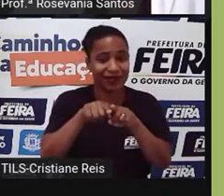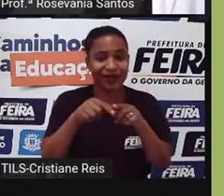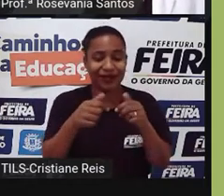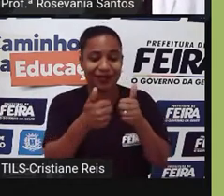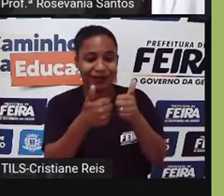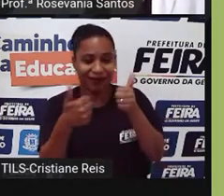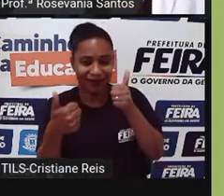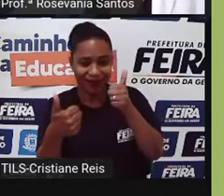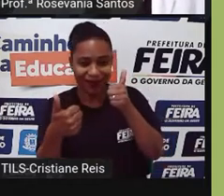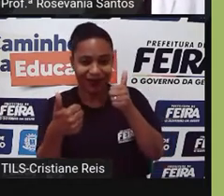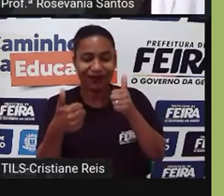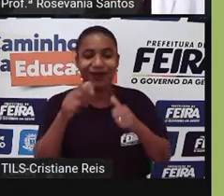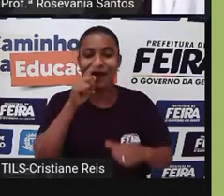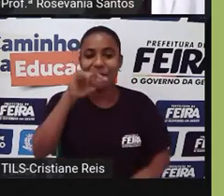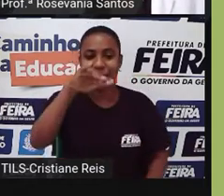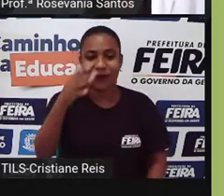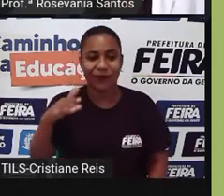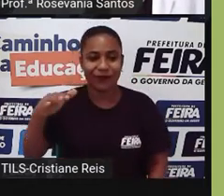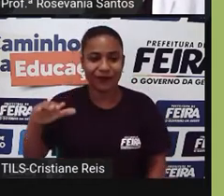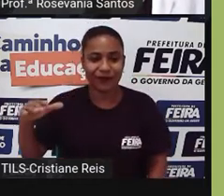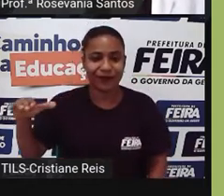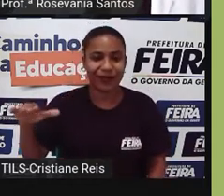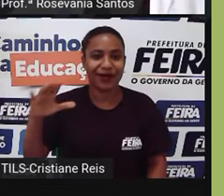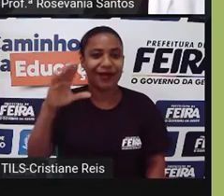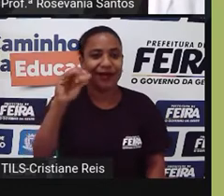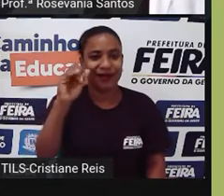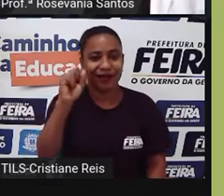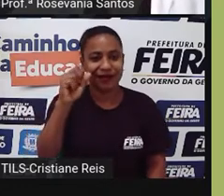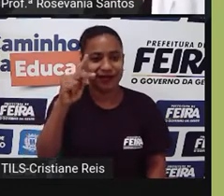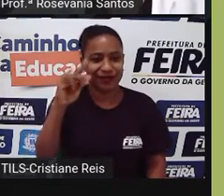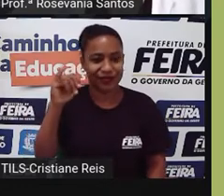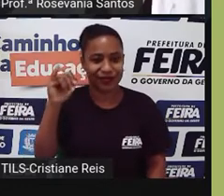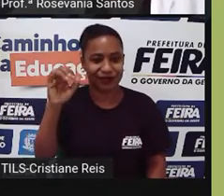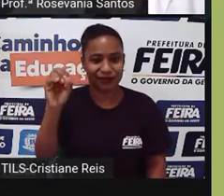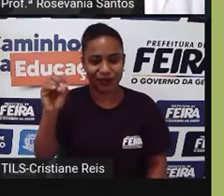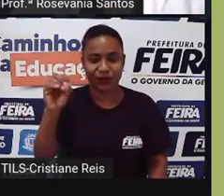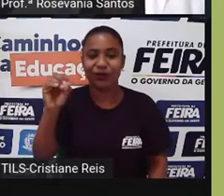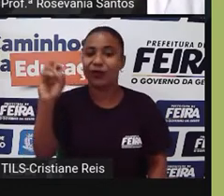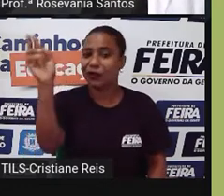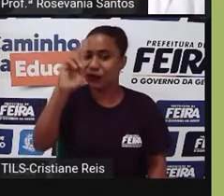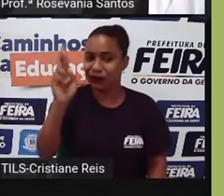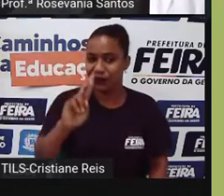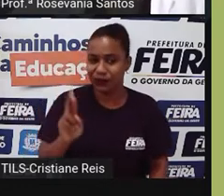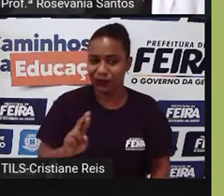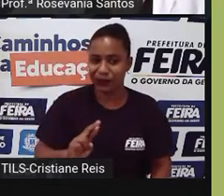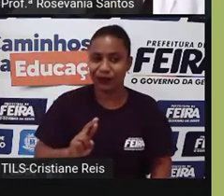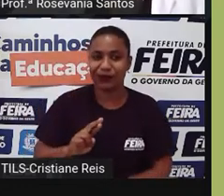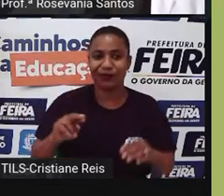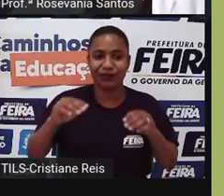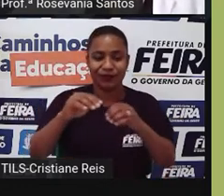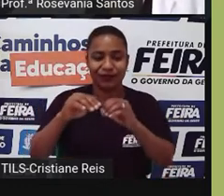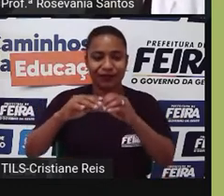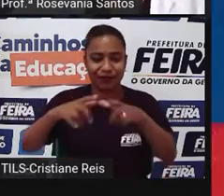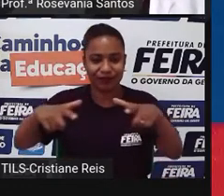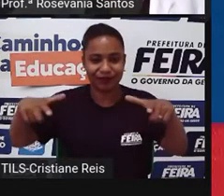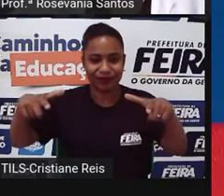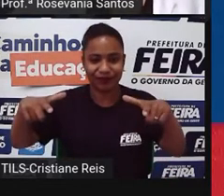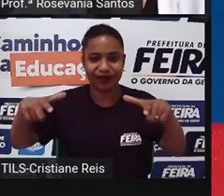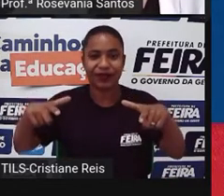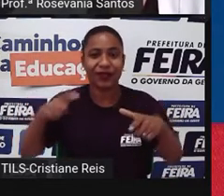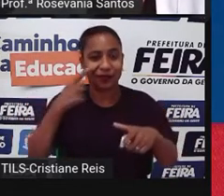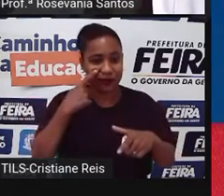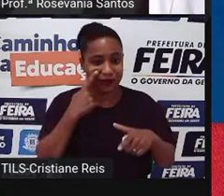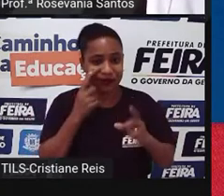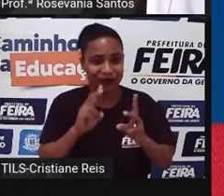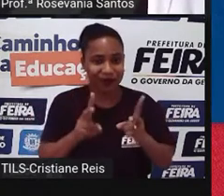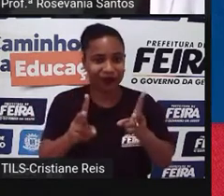ajuda nesse processo, né, de separação da Rússia dos outros países. Bom, dando continuidade,